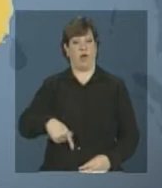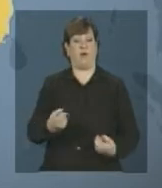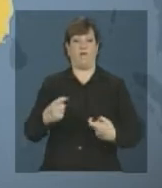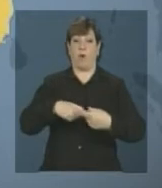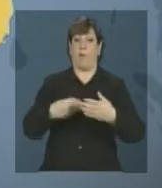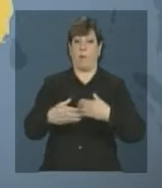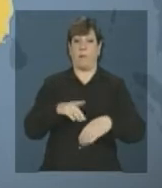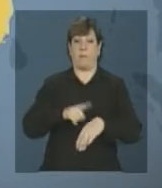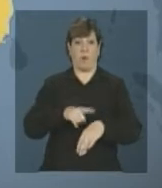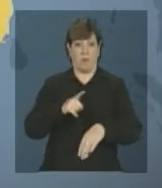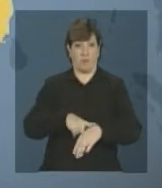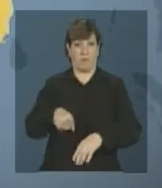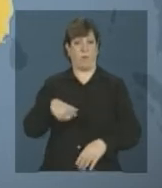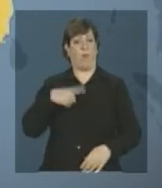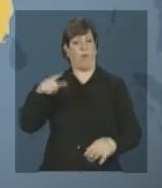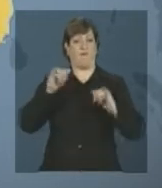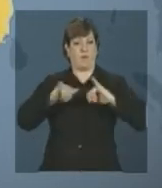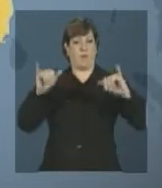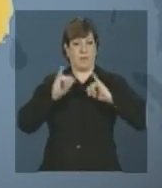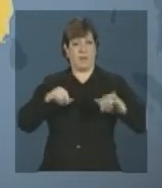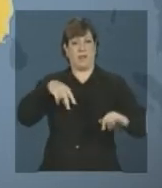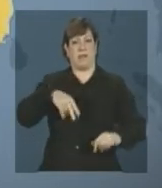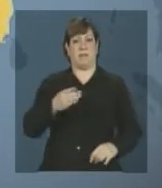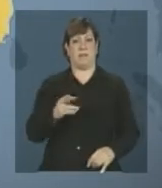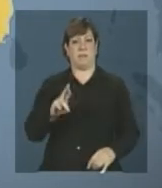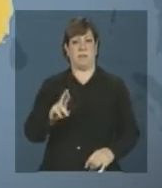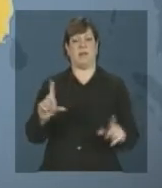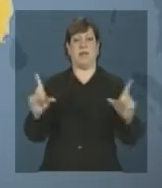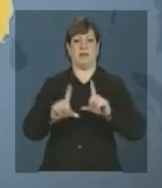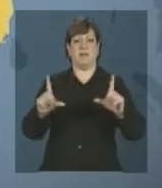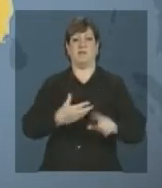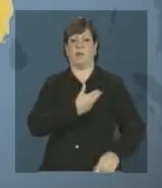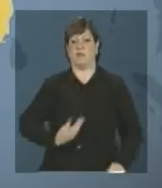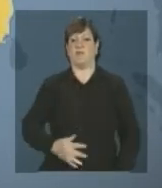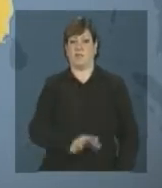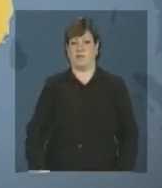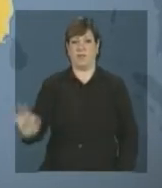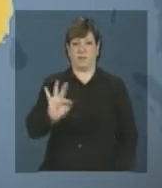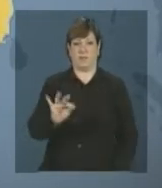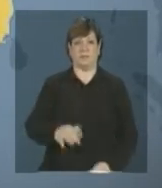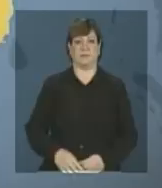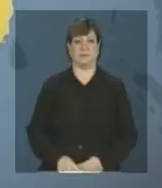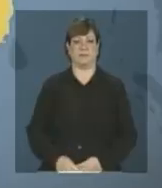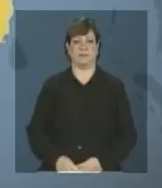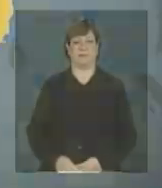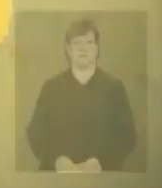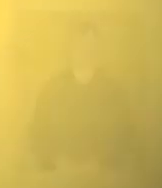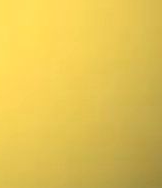voltamos a qualquer momento com outras informações. NBR, a TV do Governo Federal.